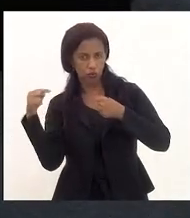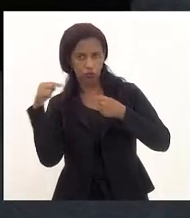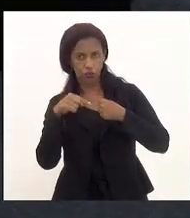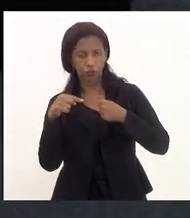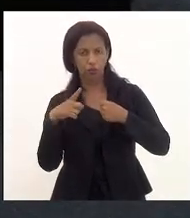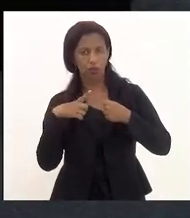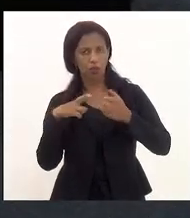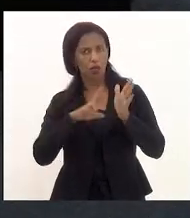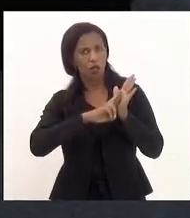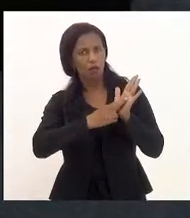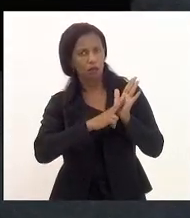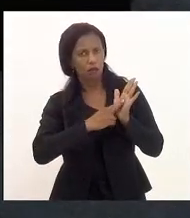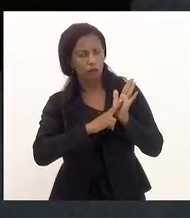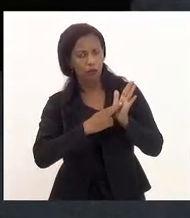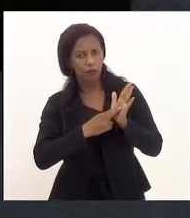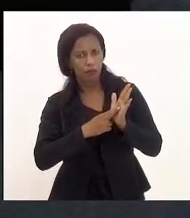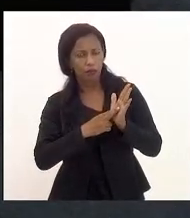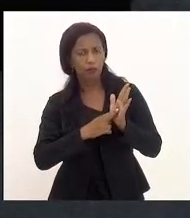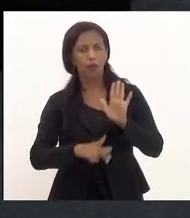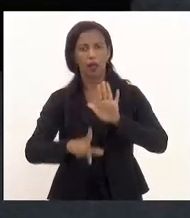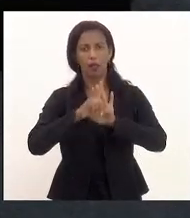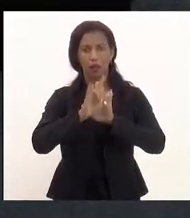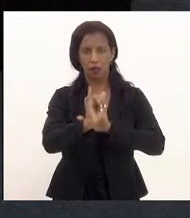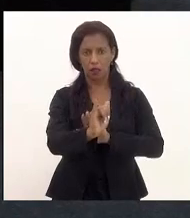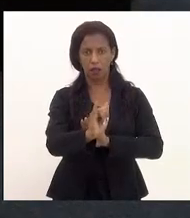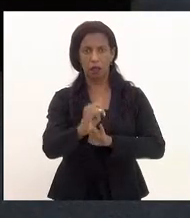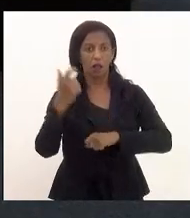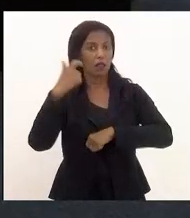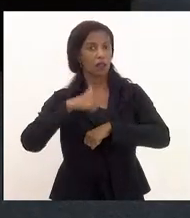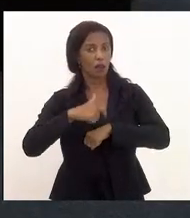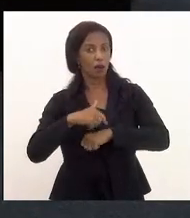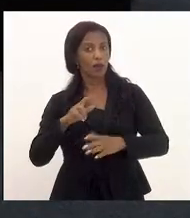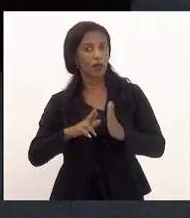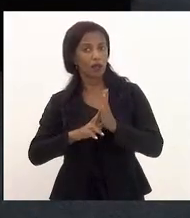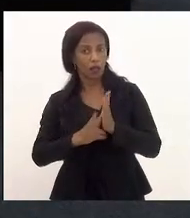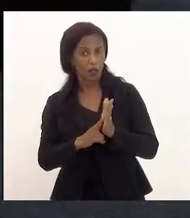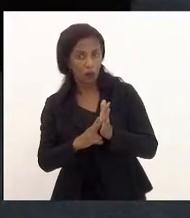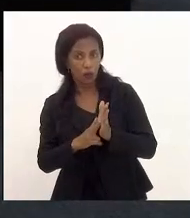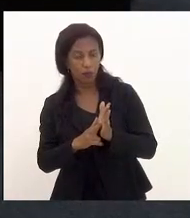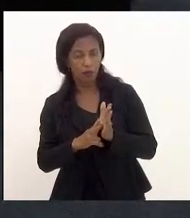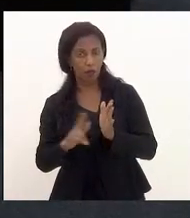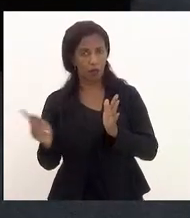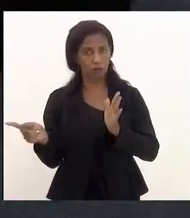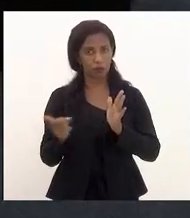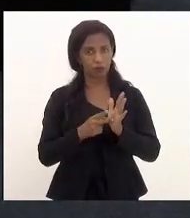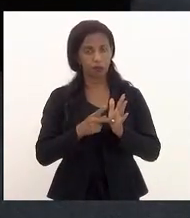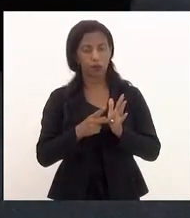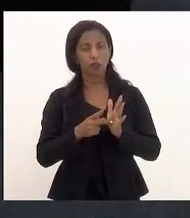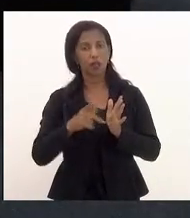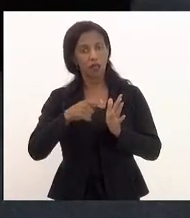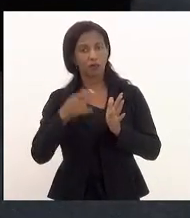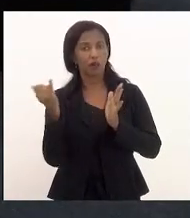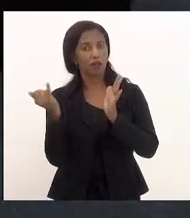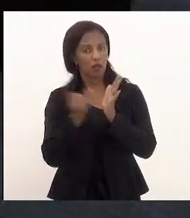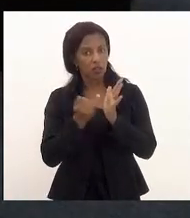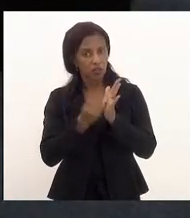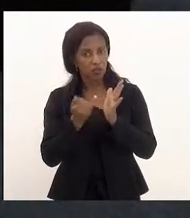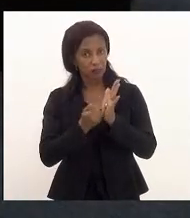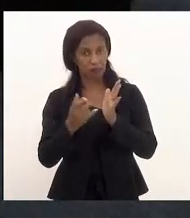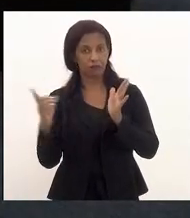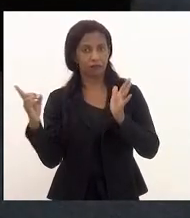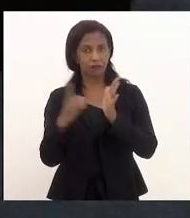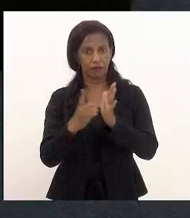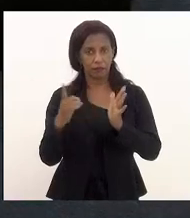regulamentaria a lei. na hora que ele regulamentar, ele vai editar um decreto